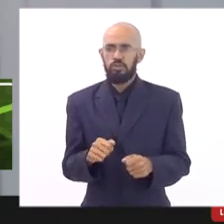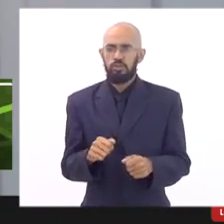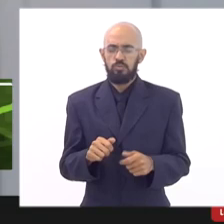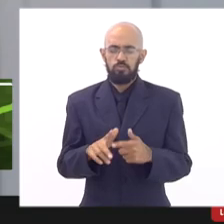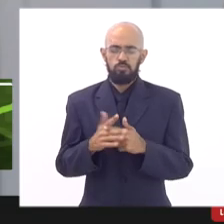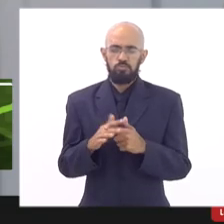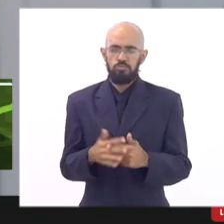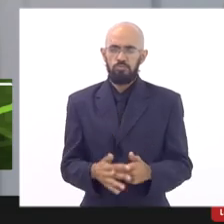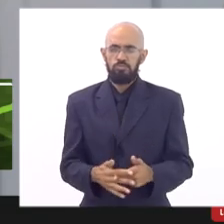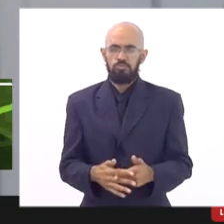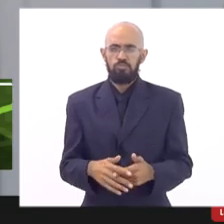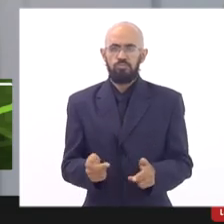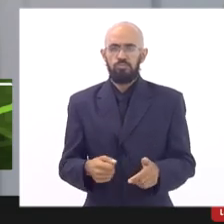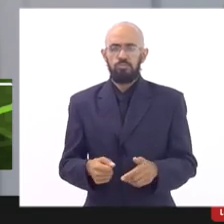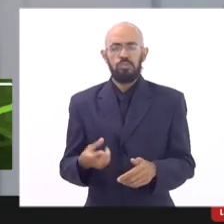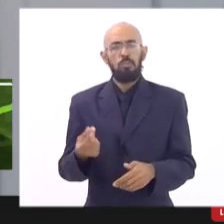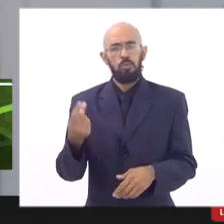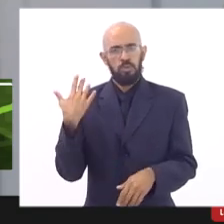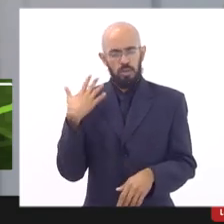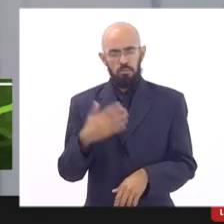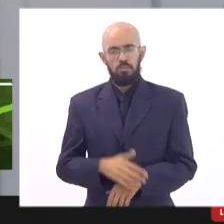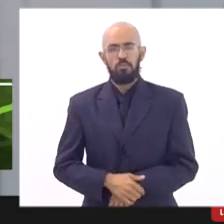a gente está revivando esses valores agora